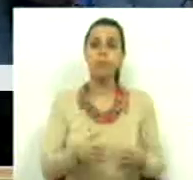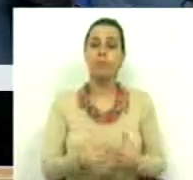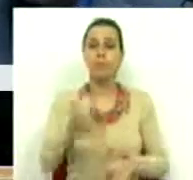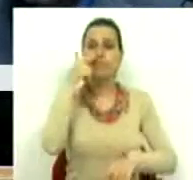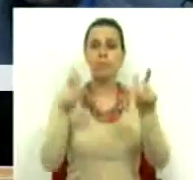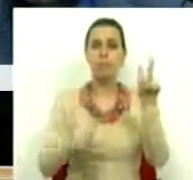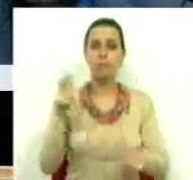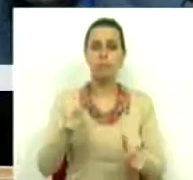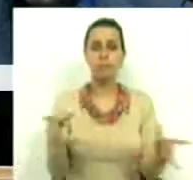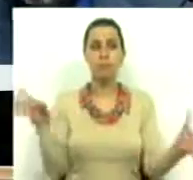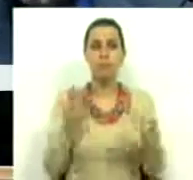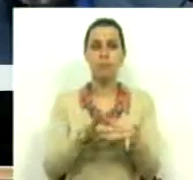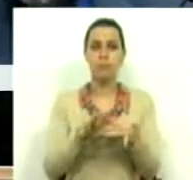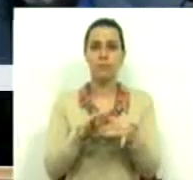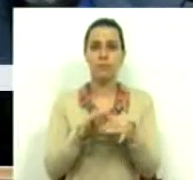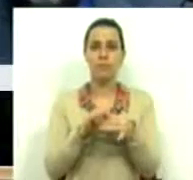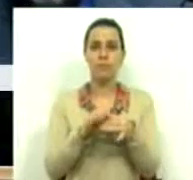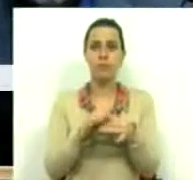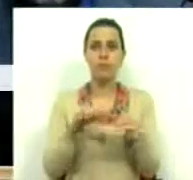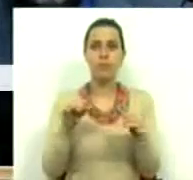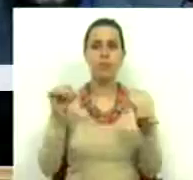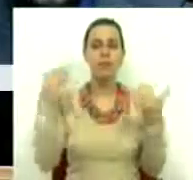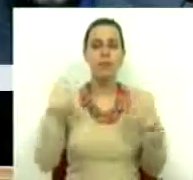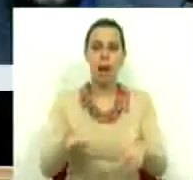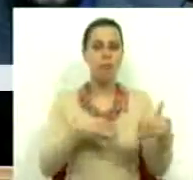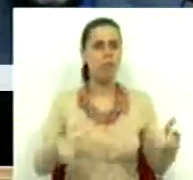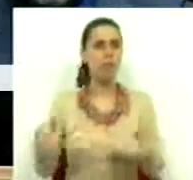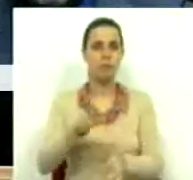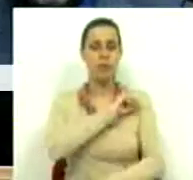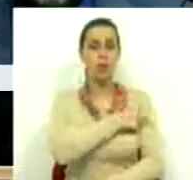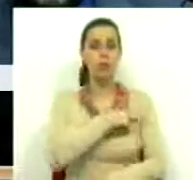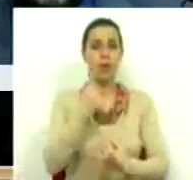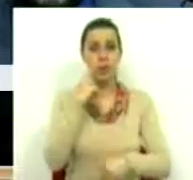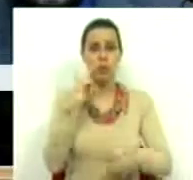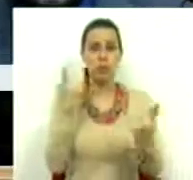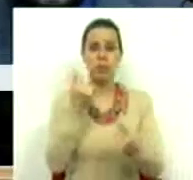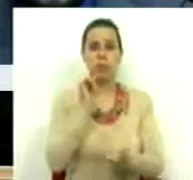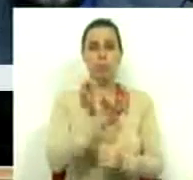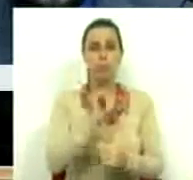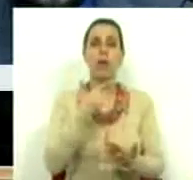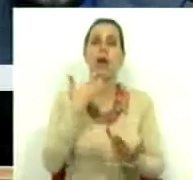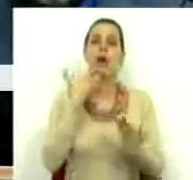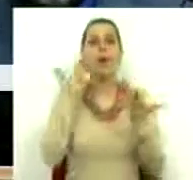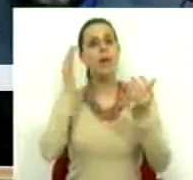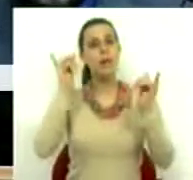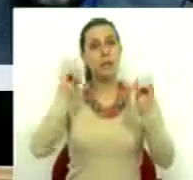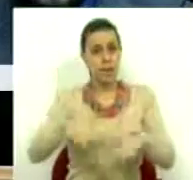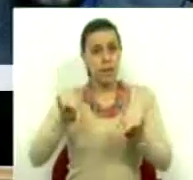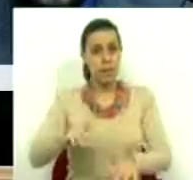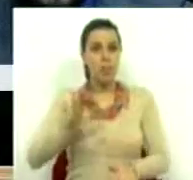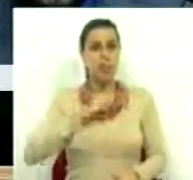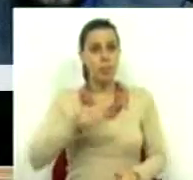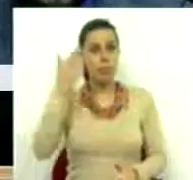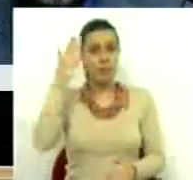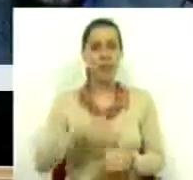dos cidadãos relativamente às más condutas dos poderes públicos. Sr. Presidente, e termino neste sentido,